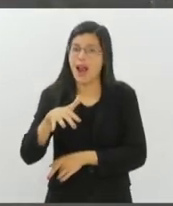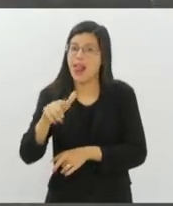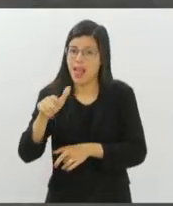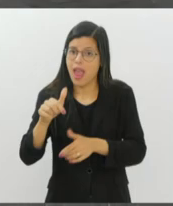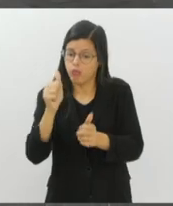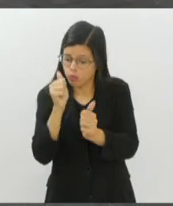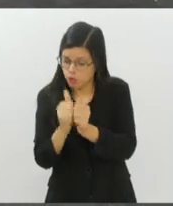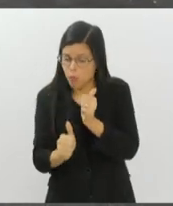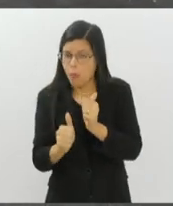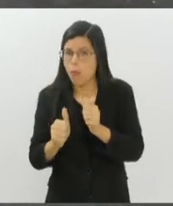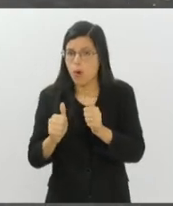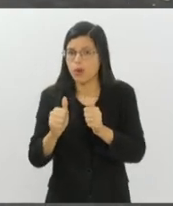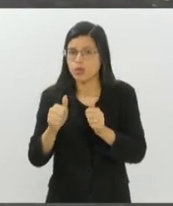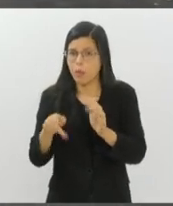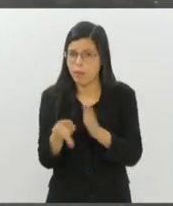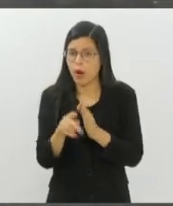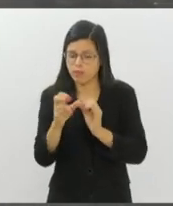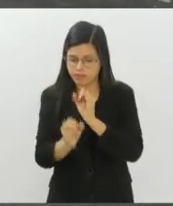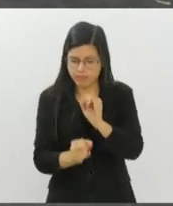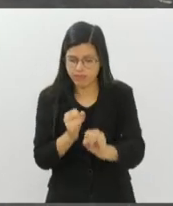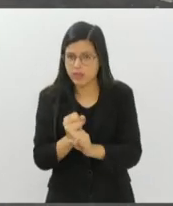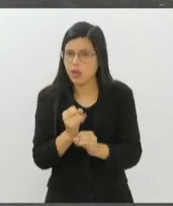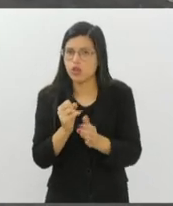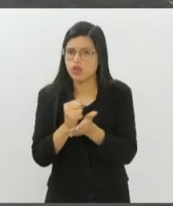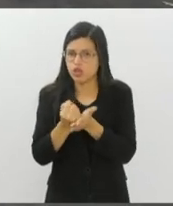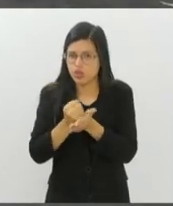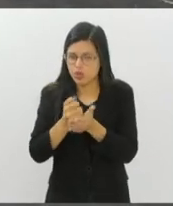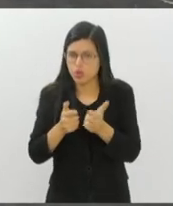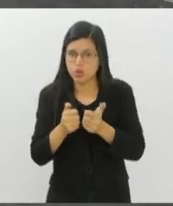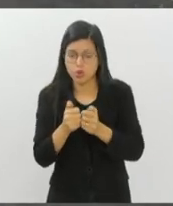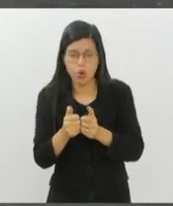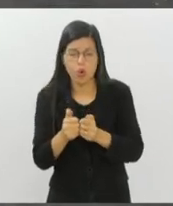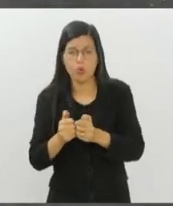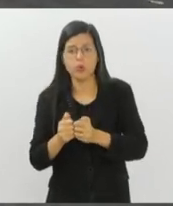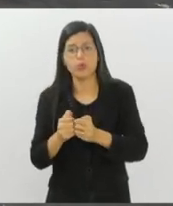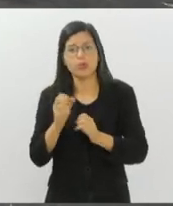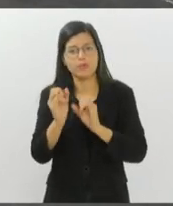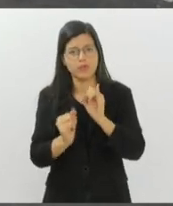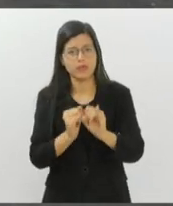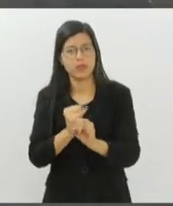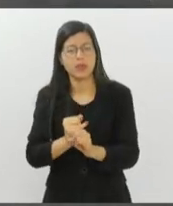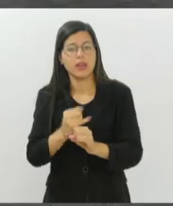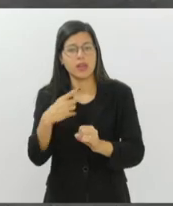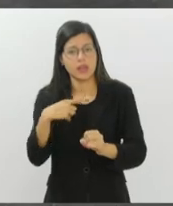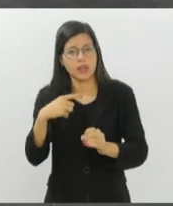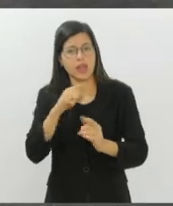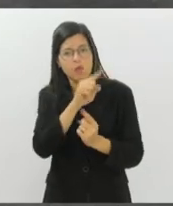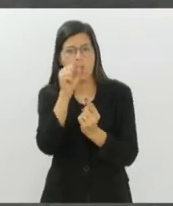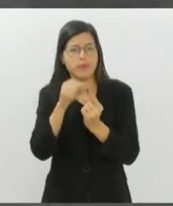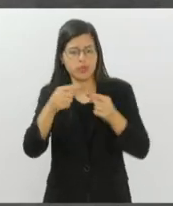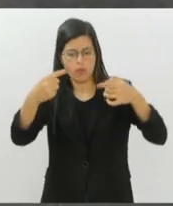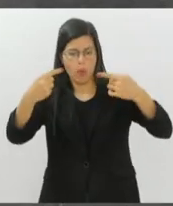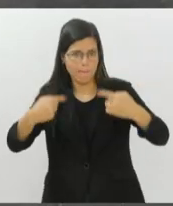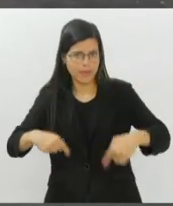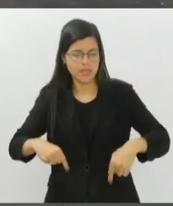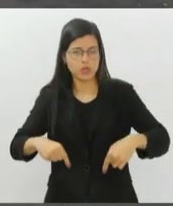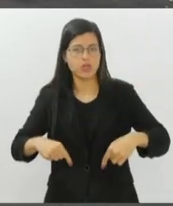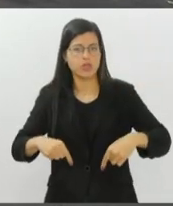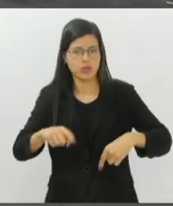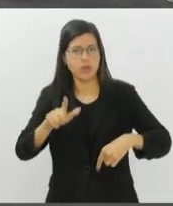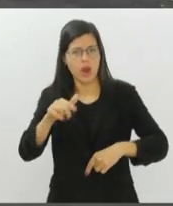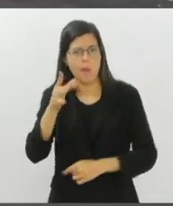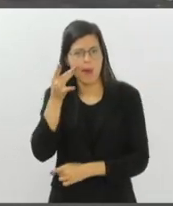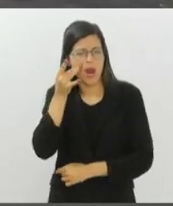esportes eletrônicos, ou seja, são games, jogos eletrônicos com objetivo competitivo. E tanto isso é uma